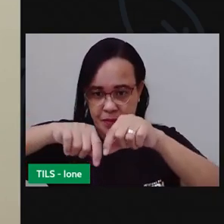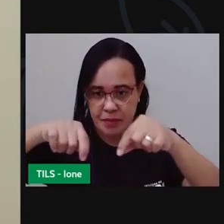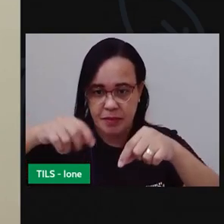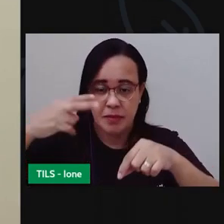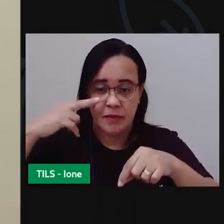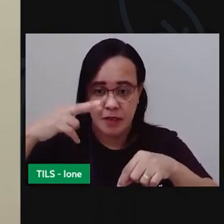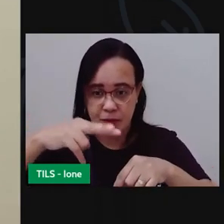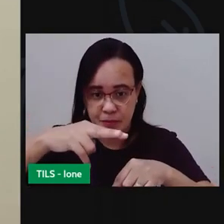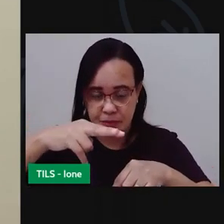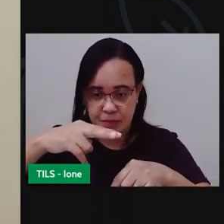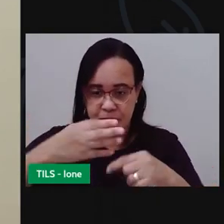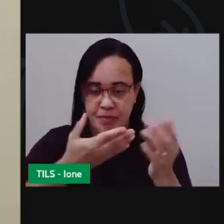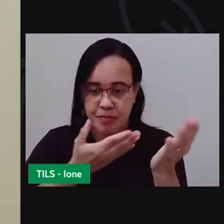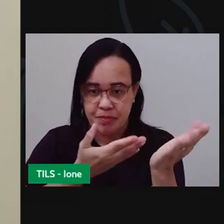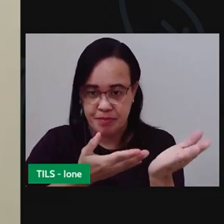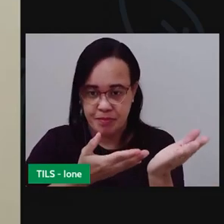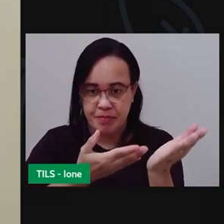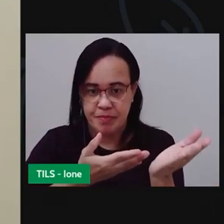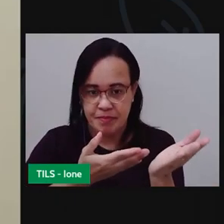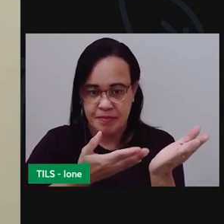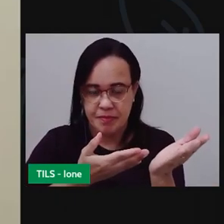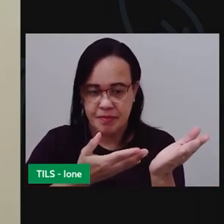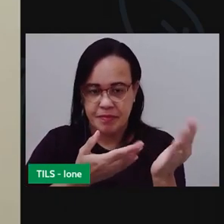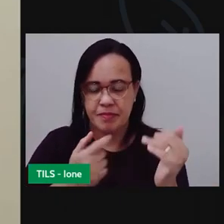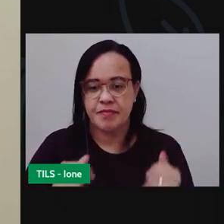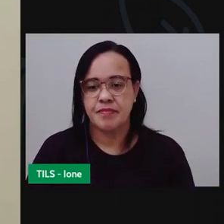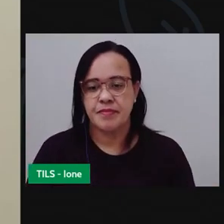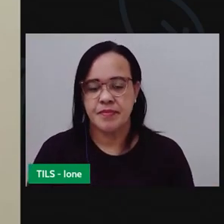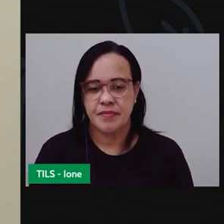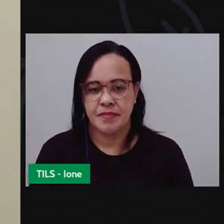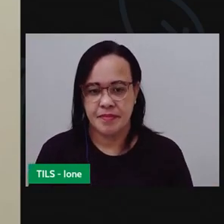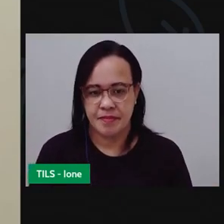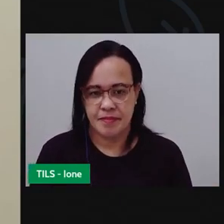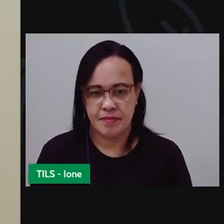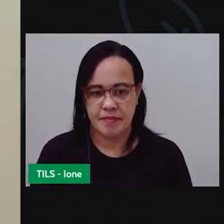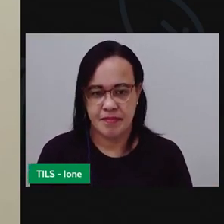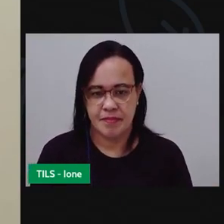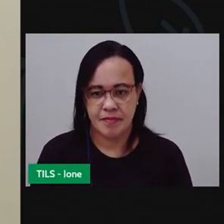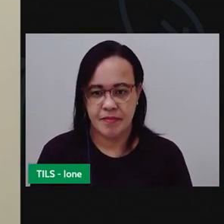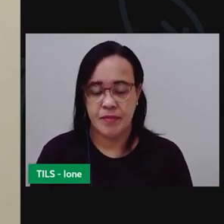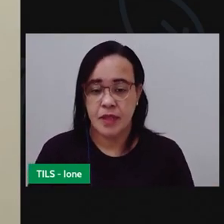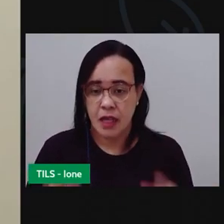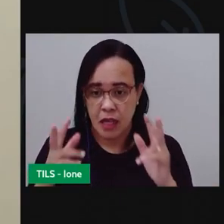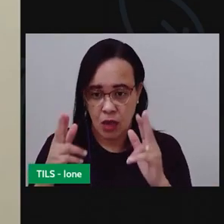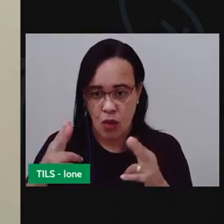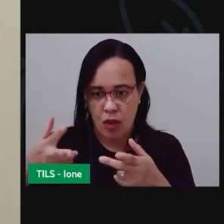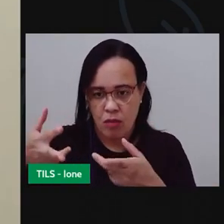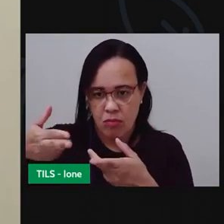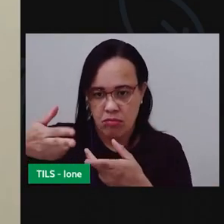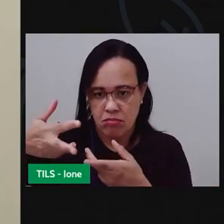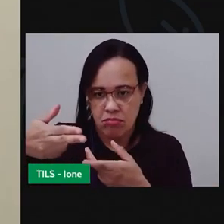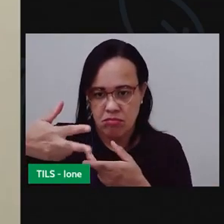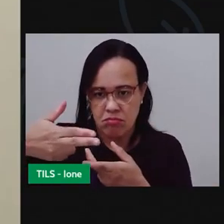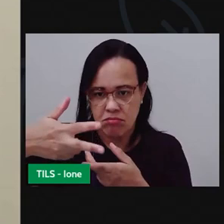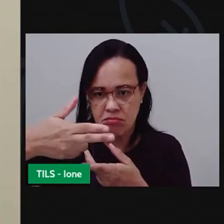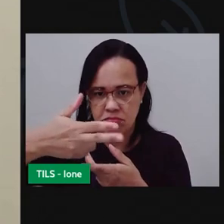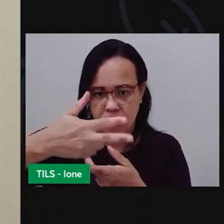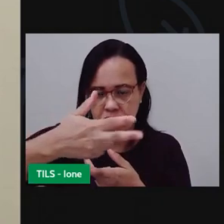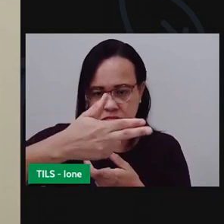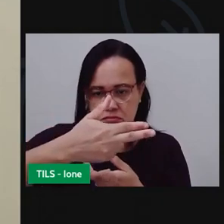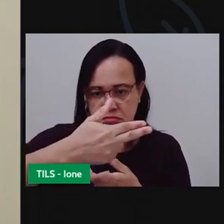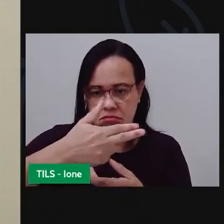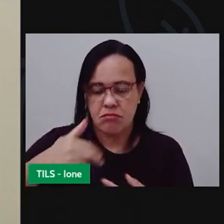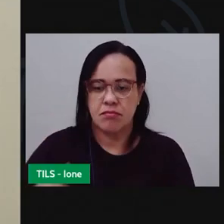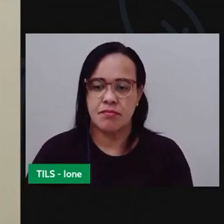meio pra ela já ficar viradinha e aí eu começo a cortar dou um picote